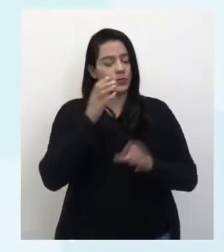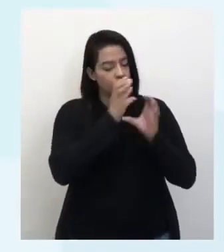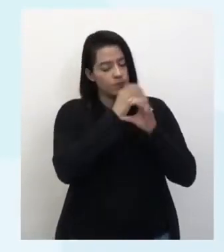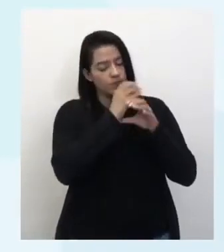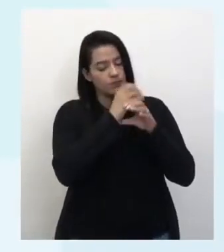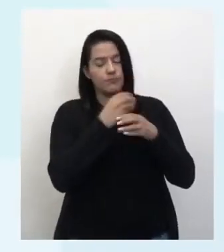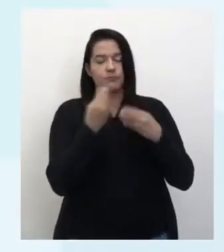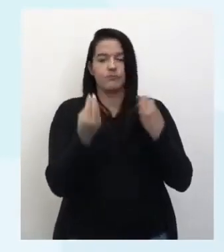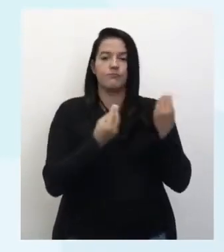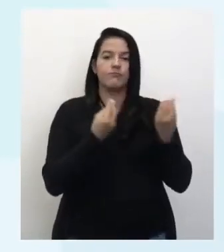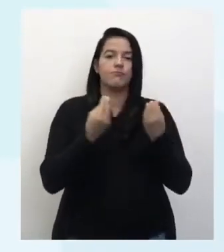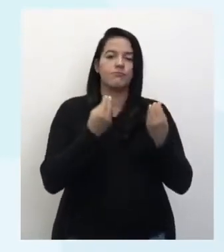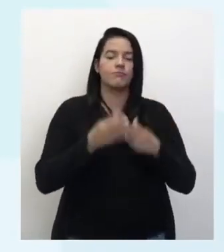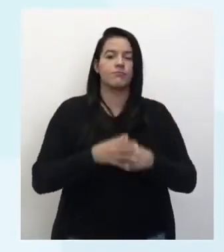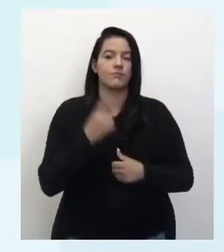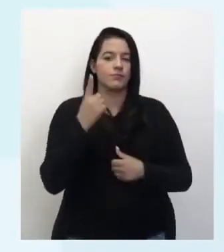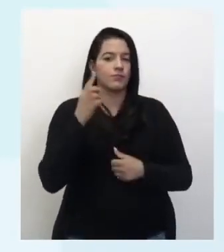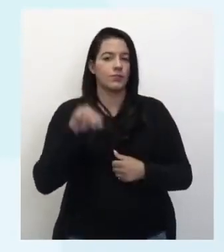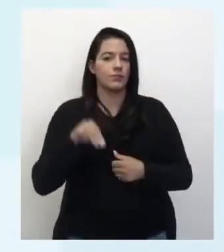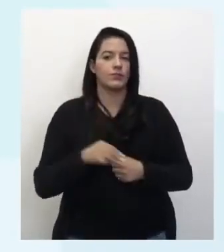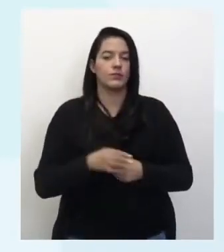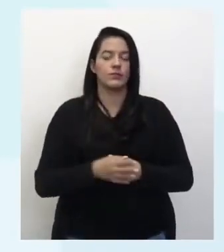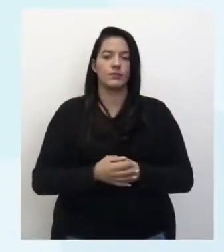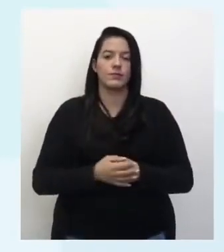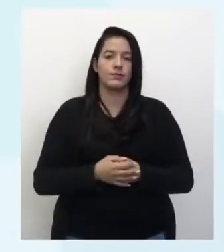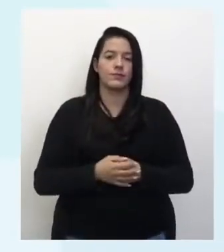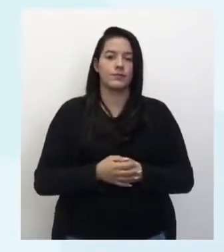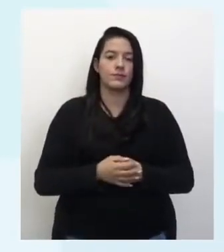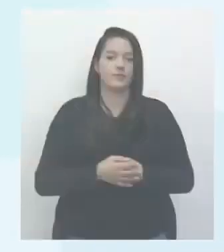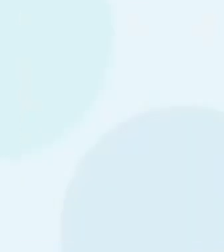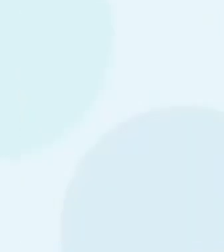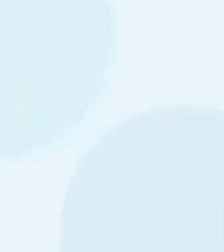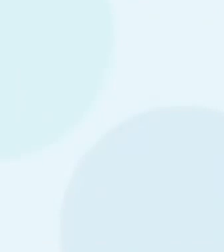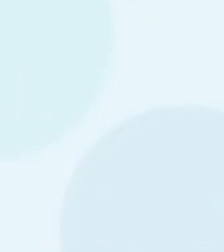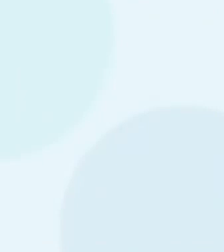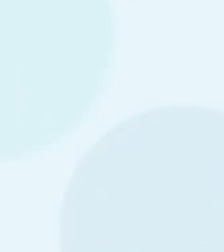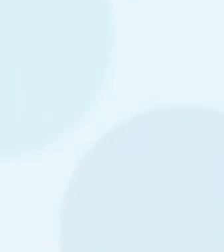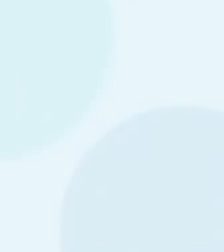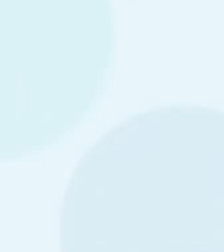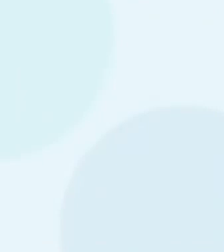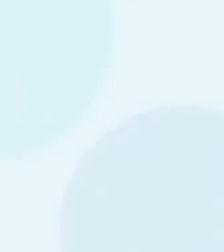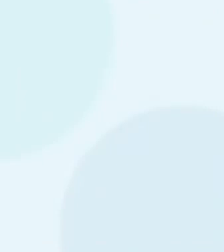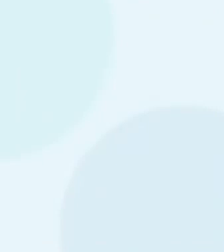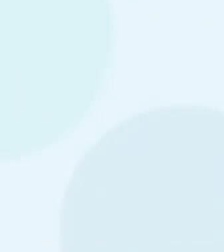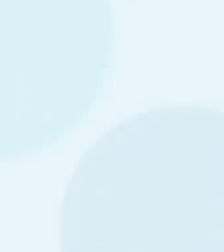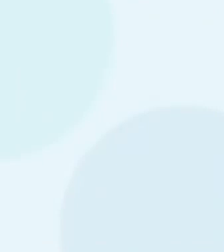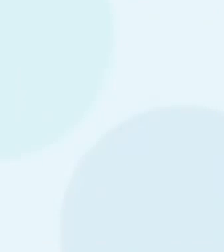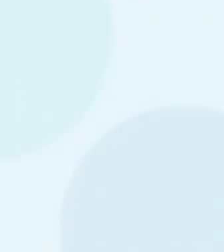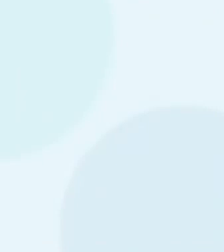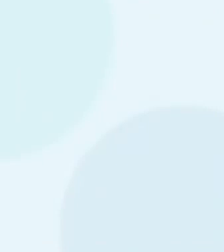microscópicos. Um minutinho. Um minutinho. Um